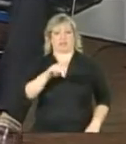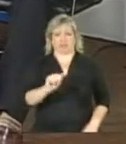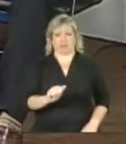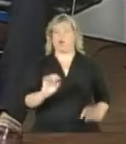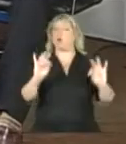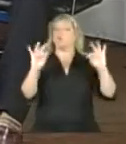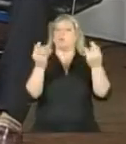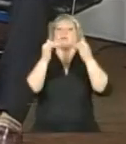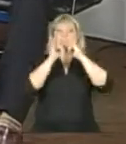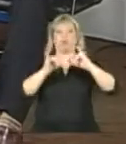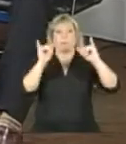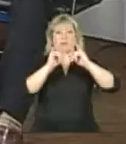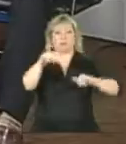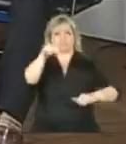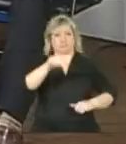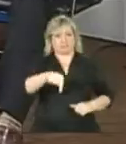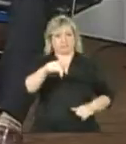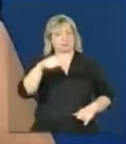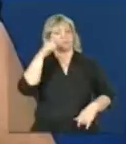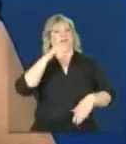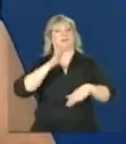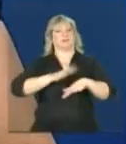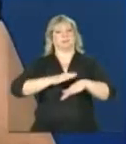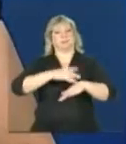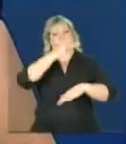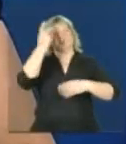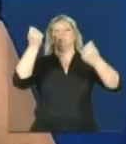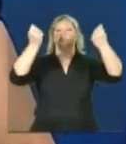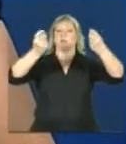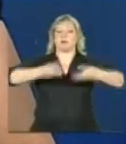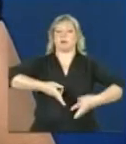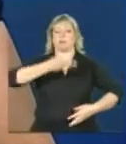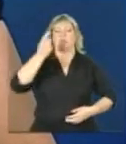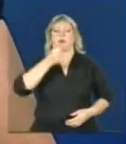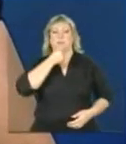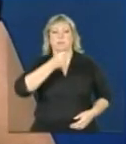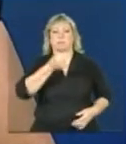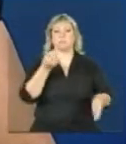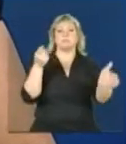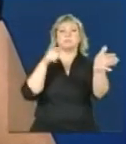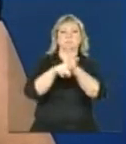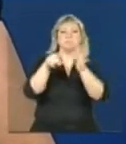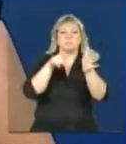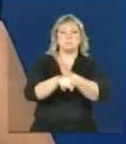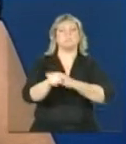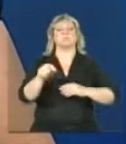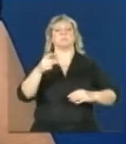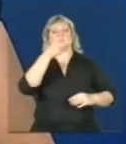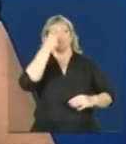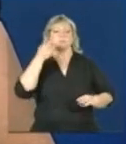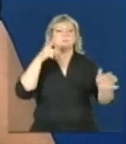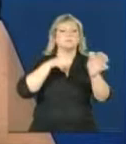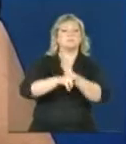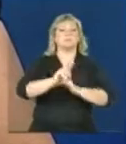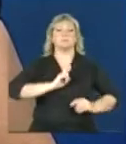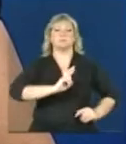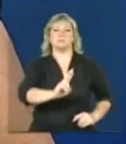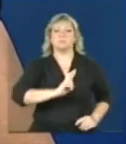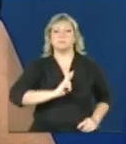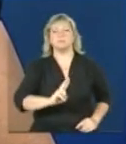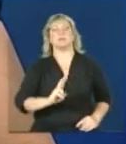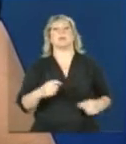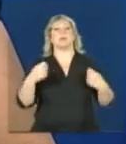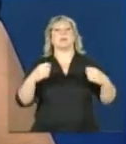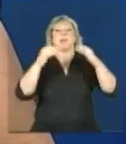Cadastro Único é autodeclaratória, ou seja, o entrevistador deve respeitar a informação que